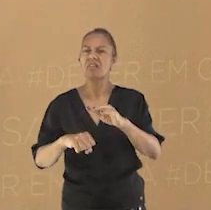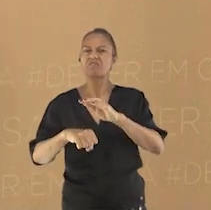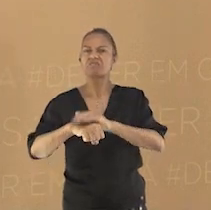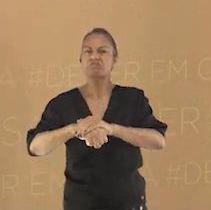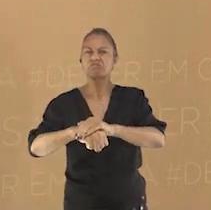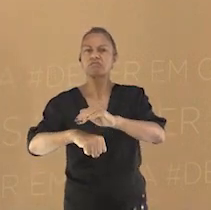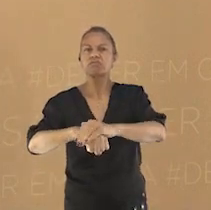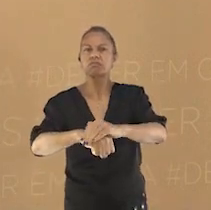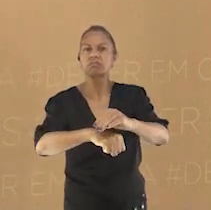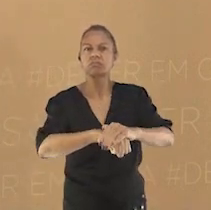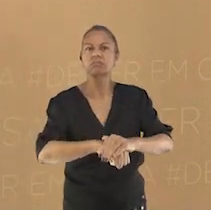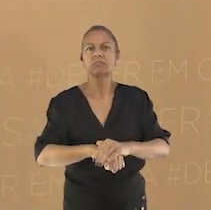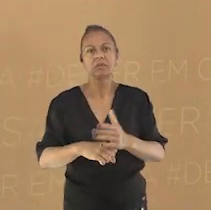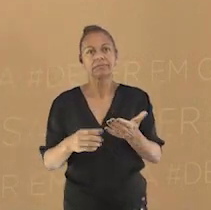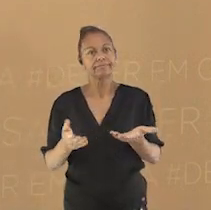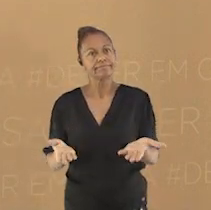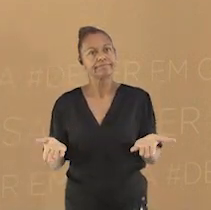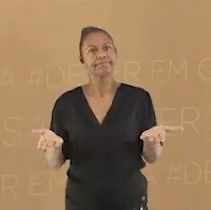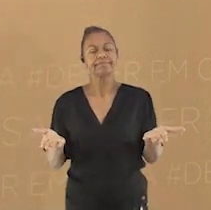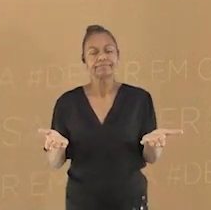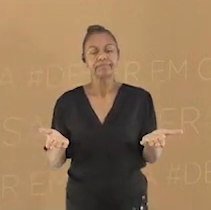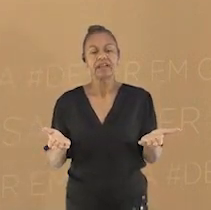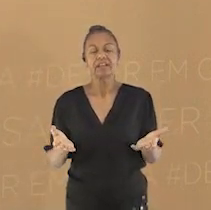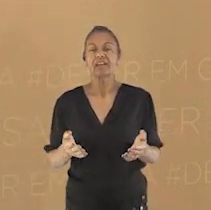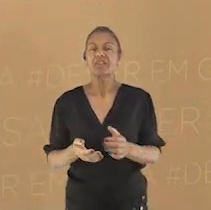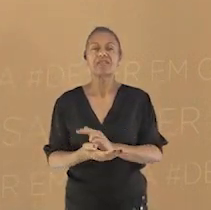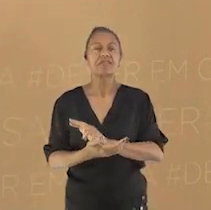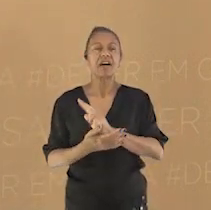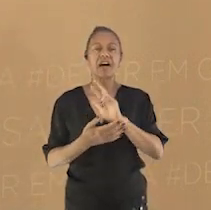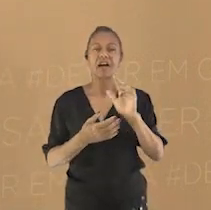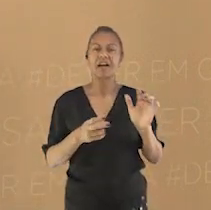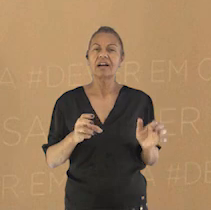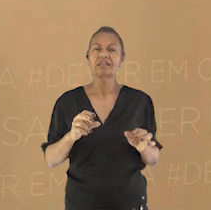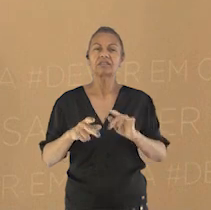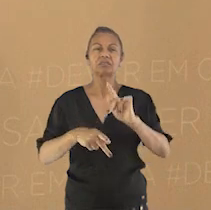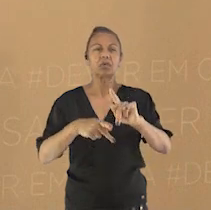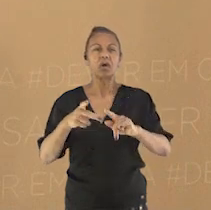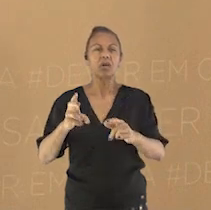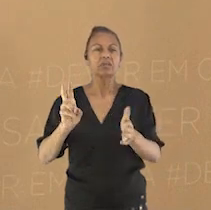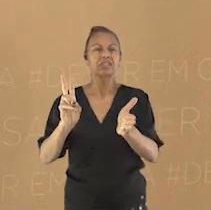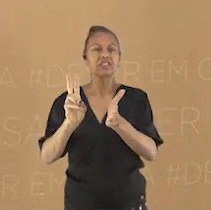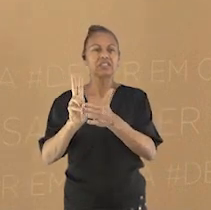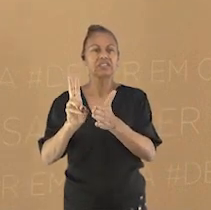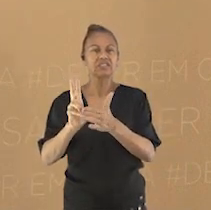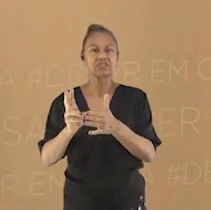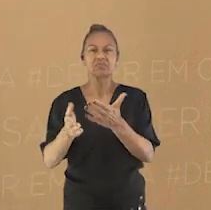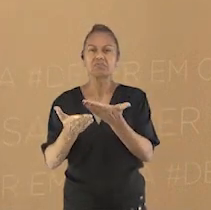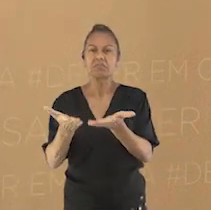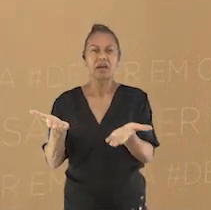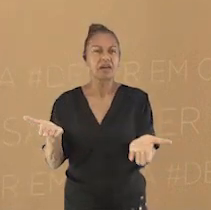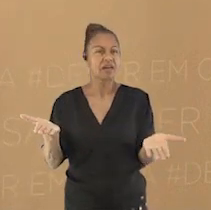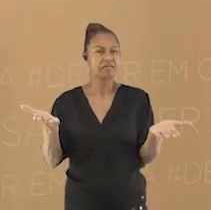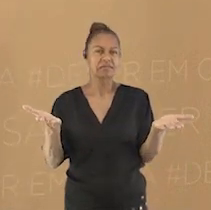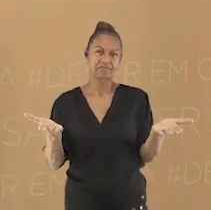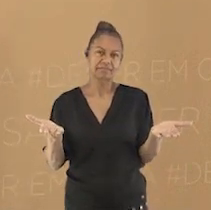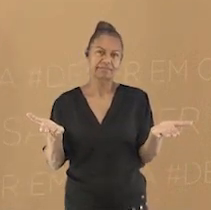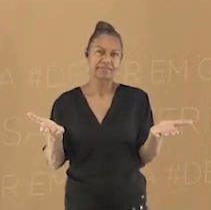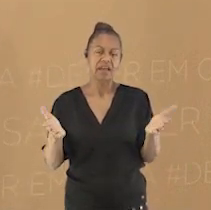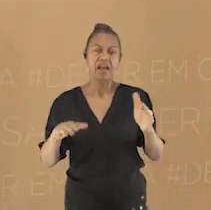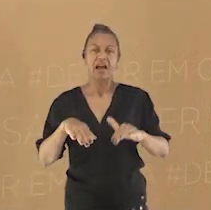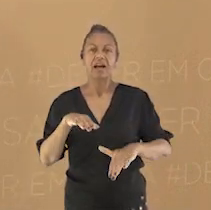disso, muitos indígenas perderam o rumo de suas vidas. Muitos vivem em um e um com as condições